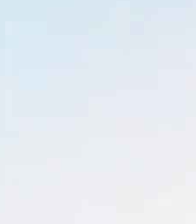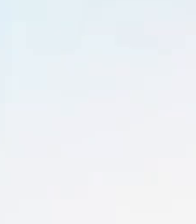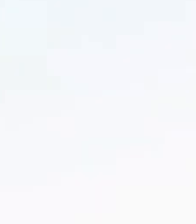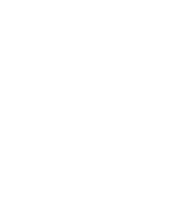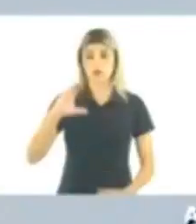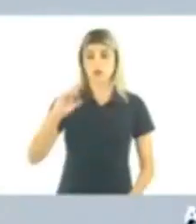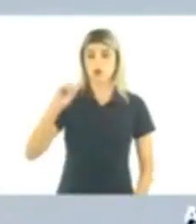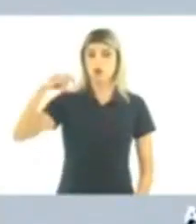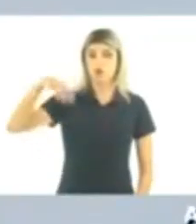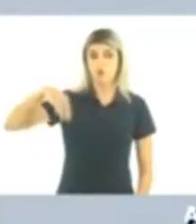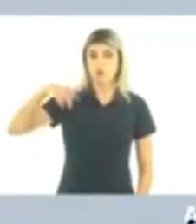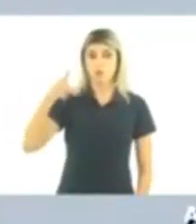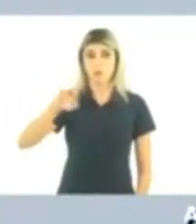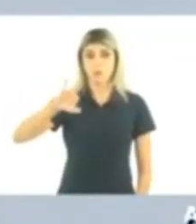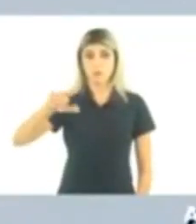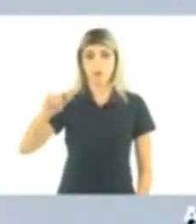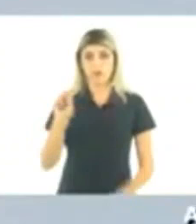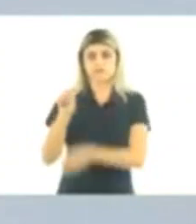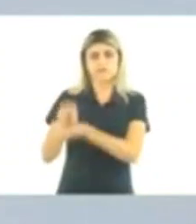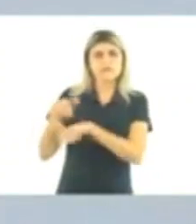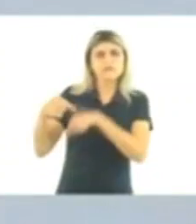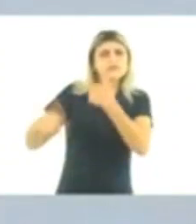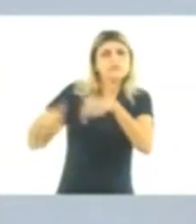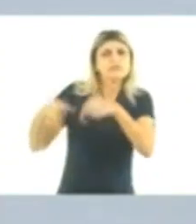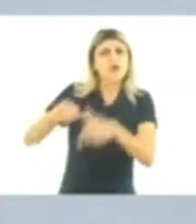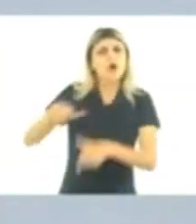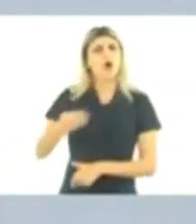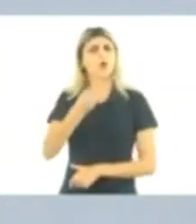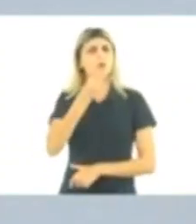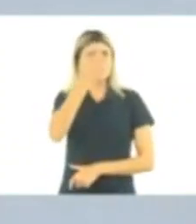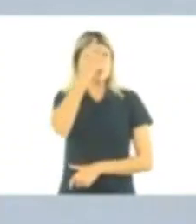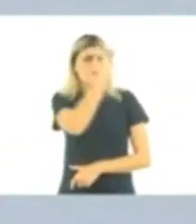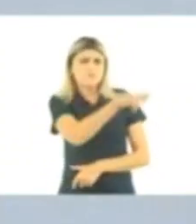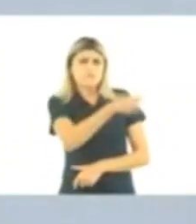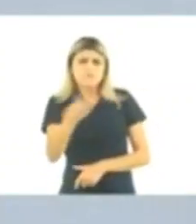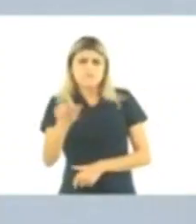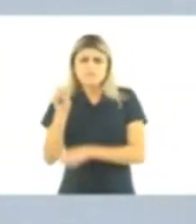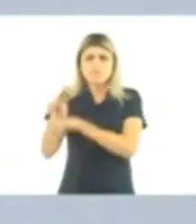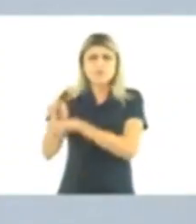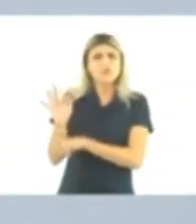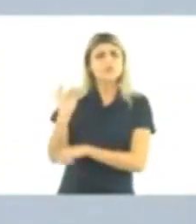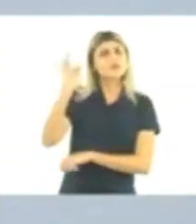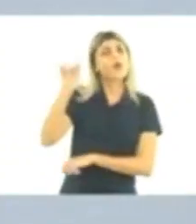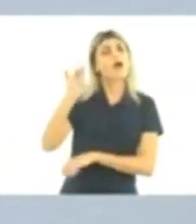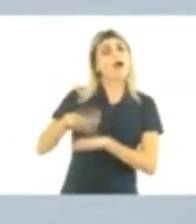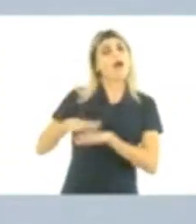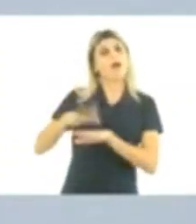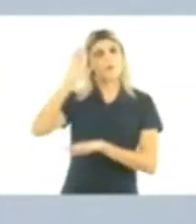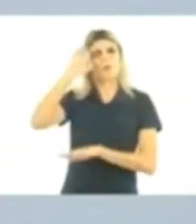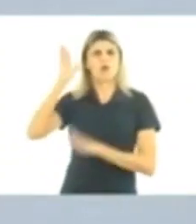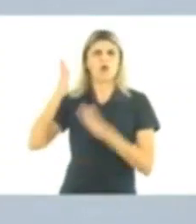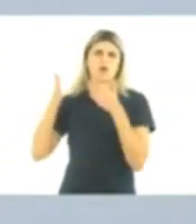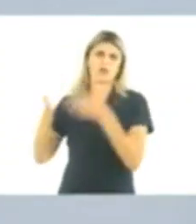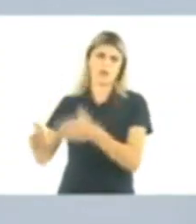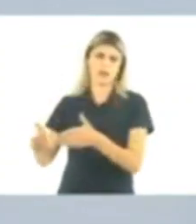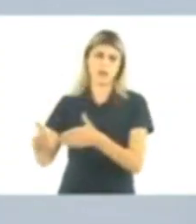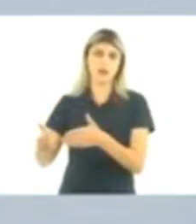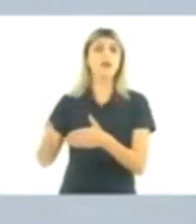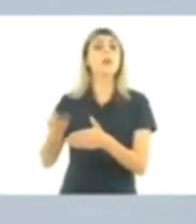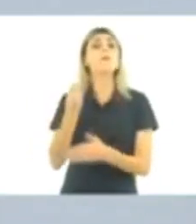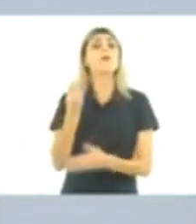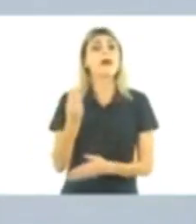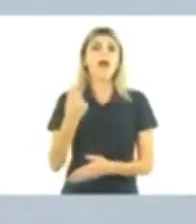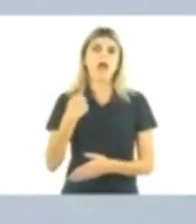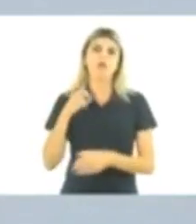A retomada do Comperge, a geração de emprego e oportunidade para as pessoas, é a nossa prioridade. E é para